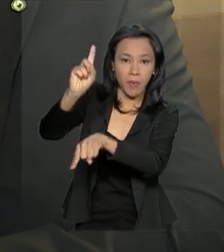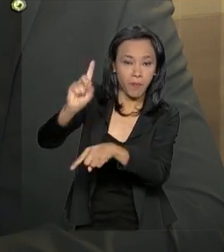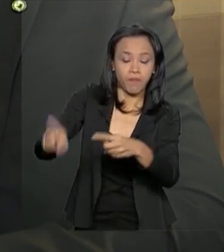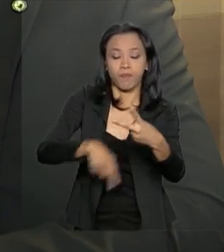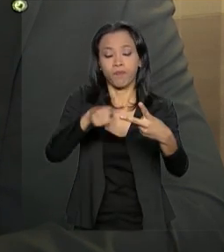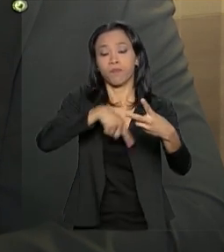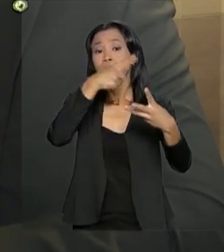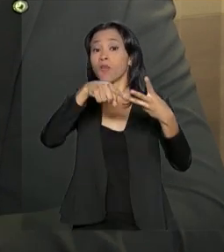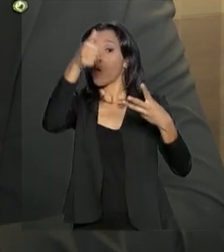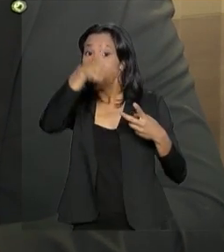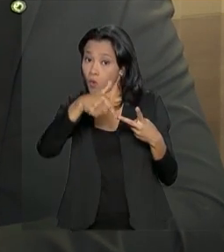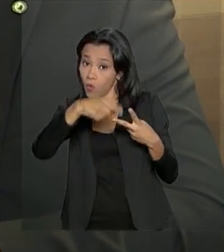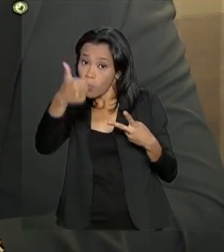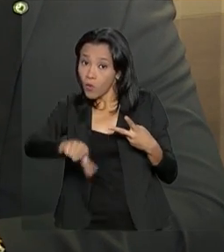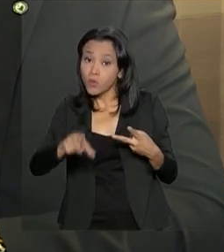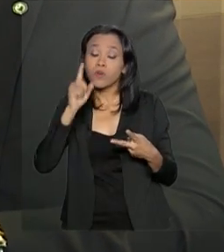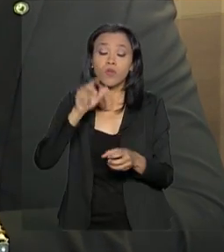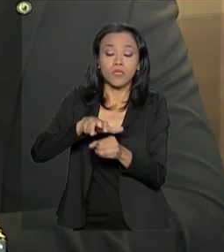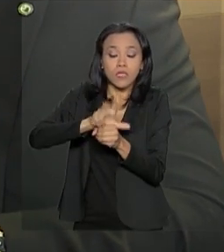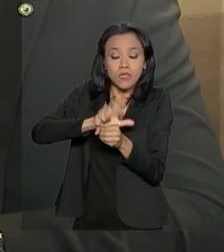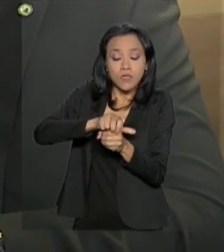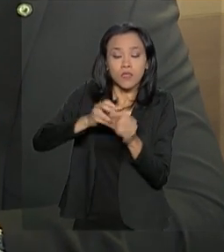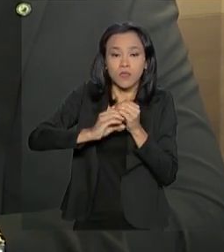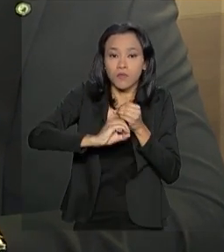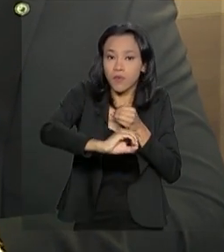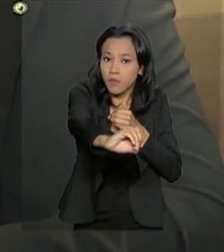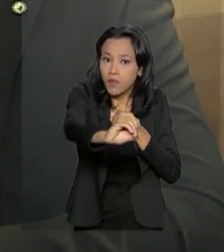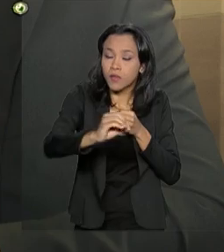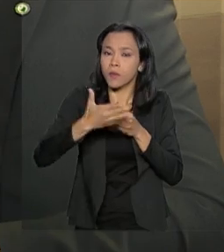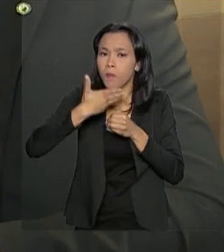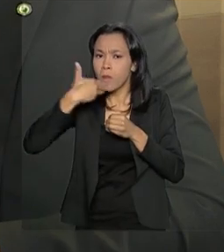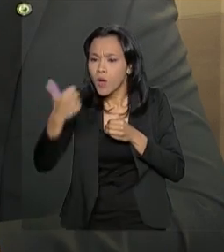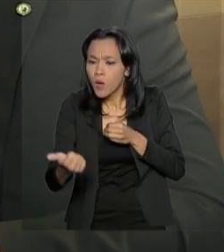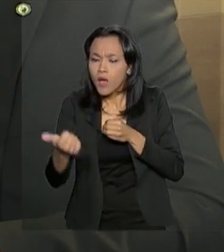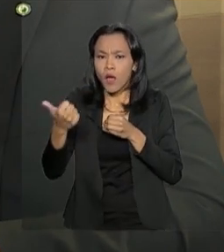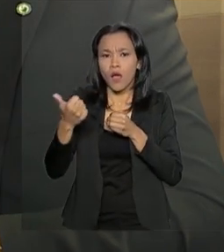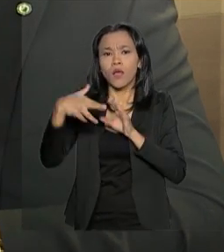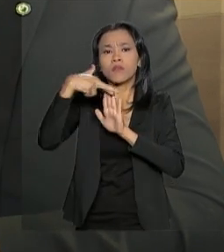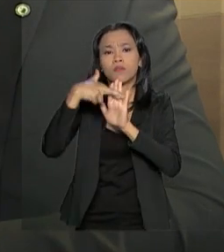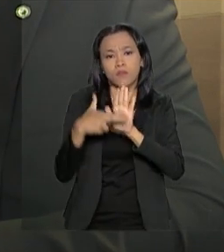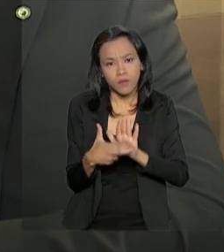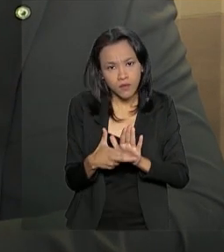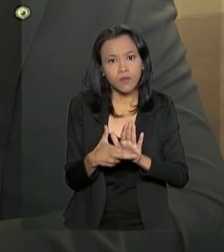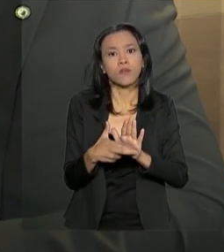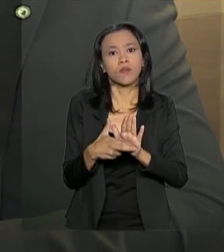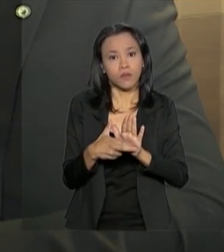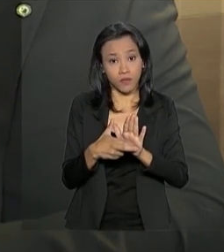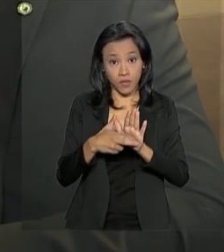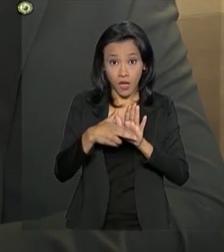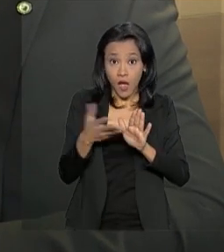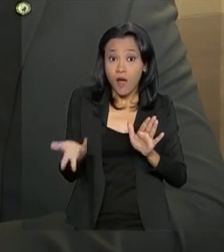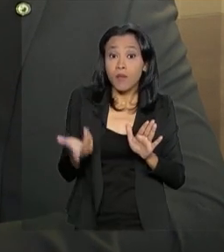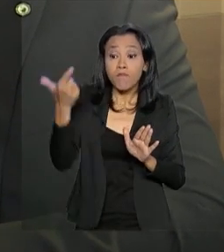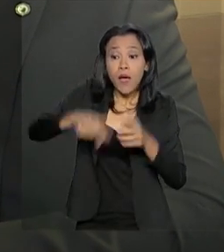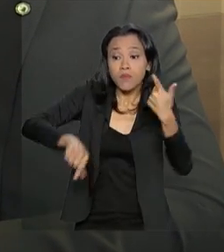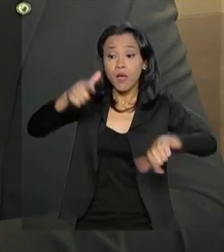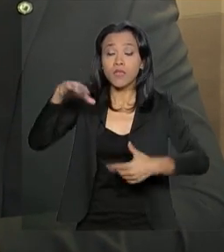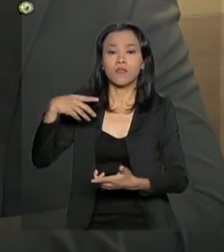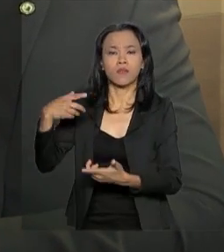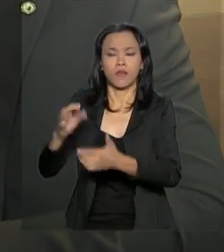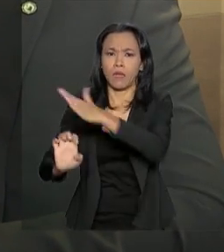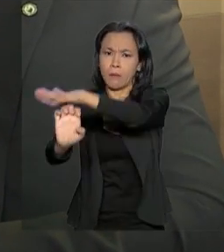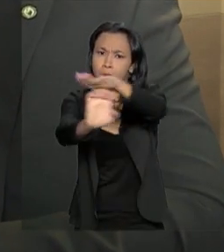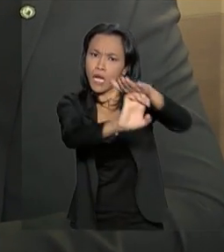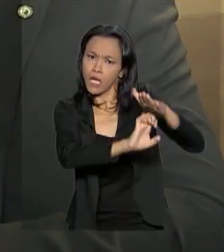precisamos identificar no saneamento e melhorar o marco regulatório, aumentar a concorrência do setor, capacitando as